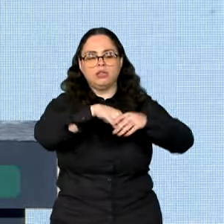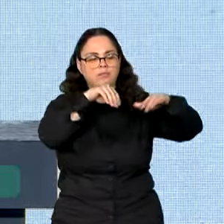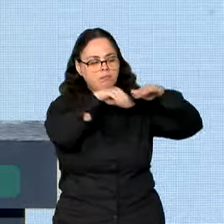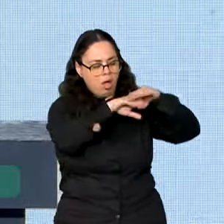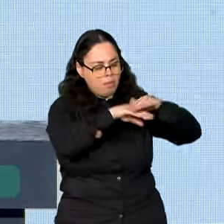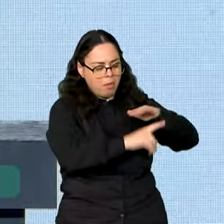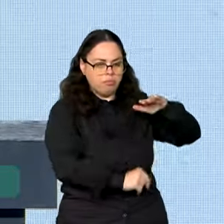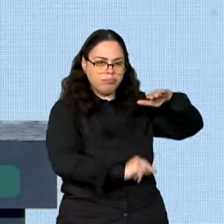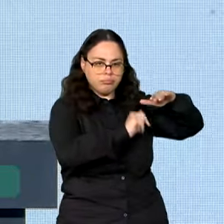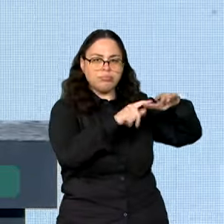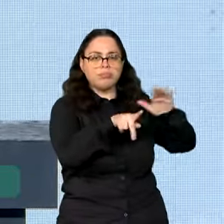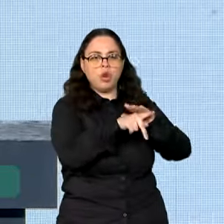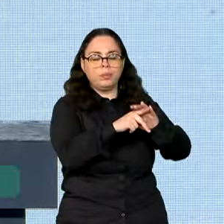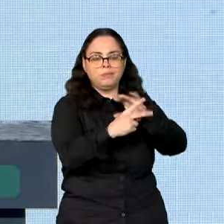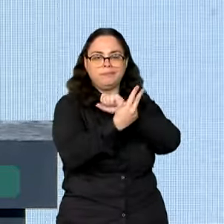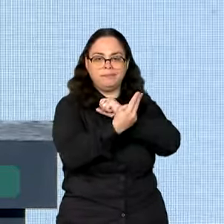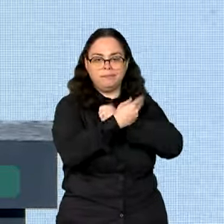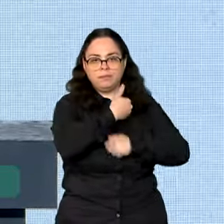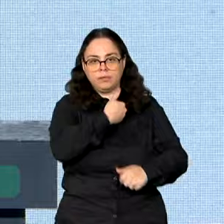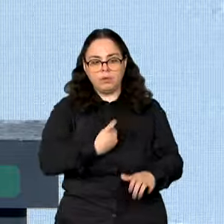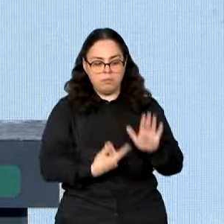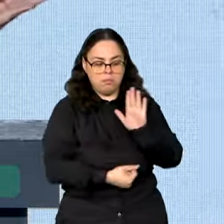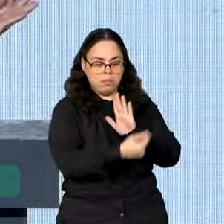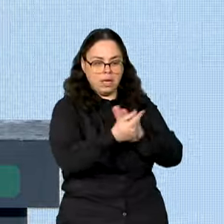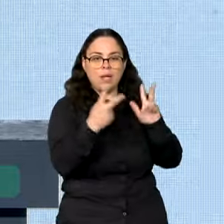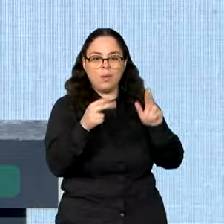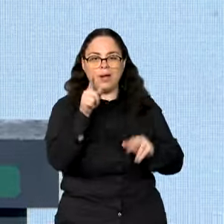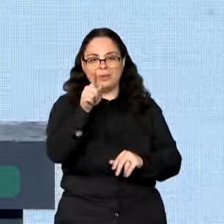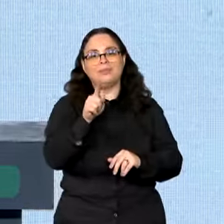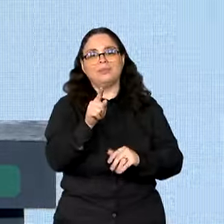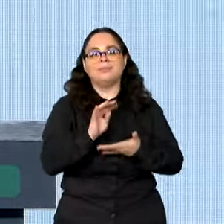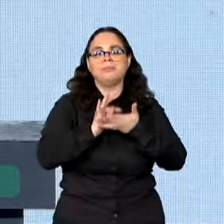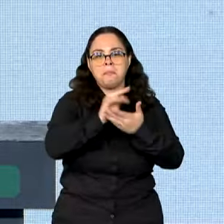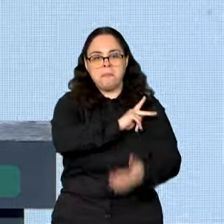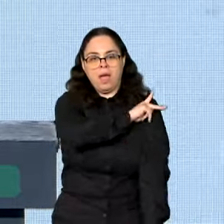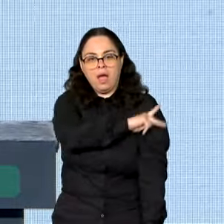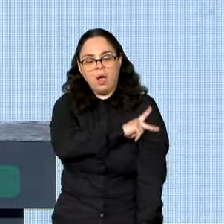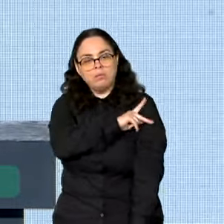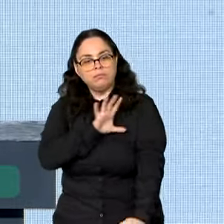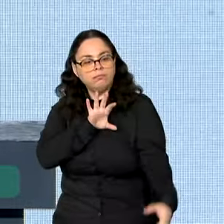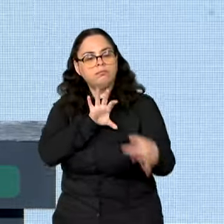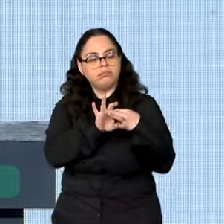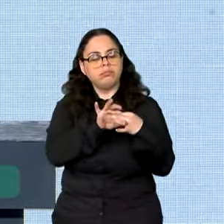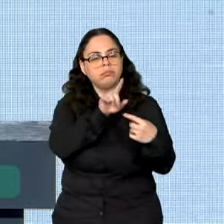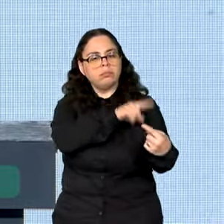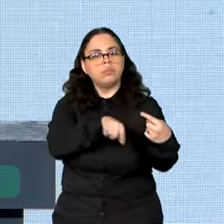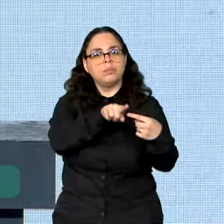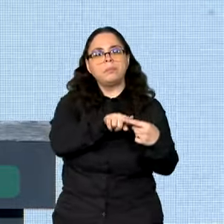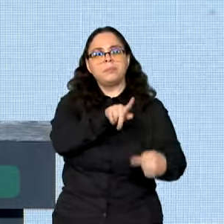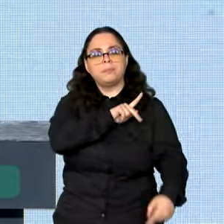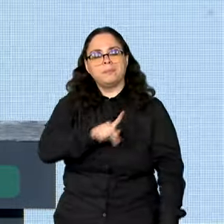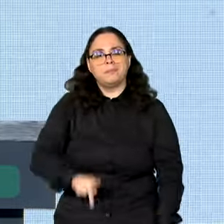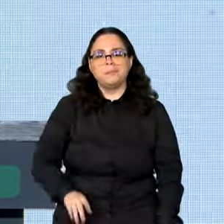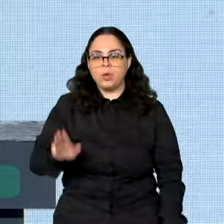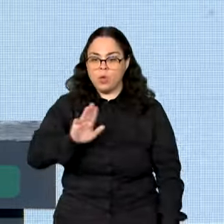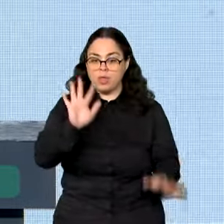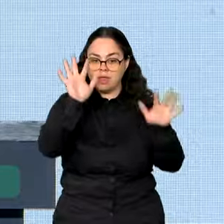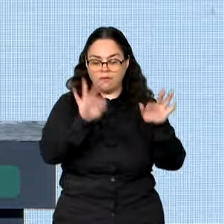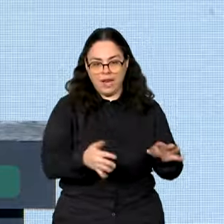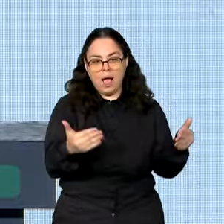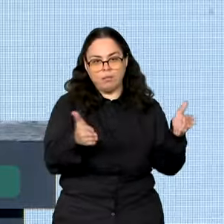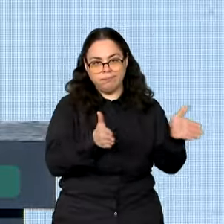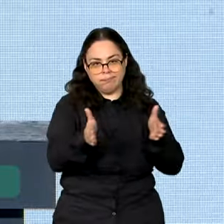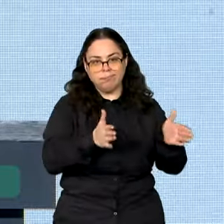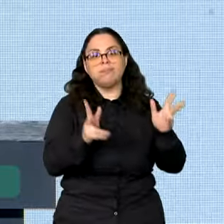Segurança Pública recursos para que a gente possa acelerar, assim como o Piauí já está fazendo, governador, a meta do presidente Lula é que até o final do mandato dele, que